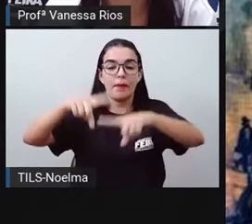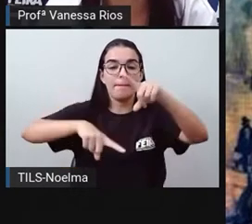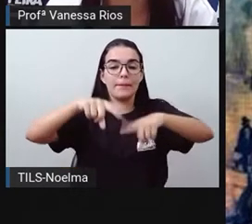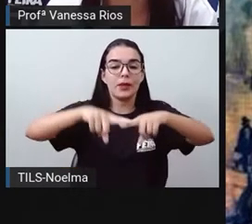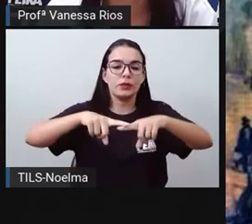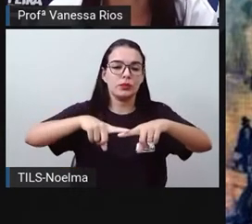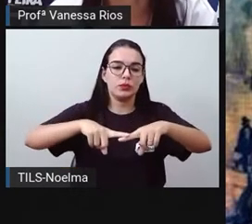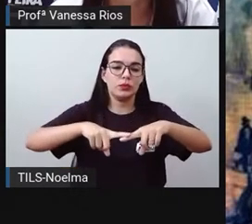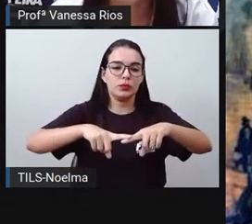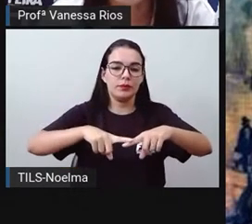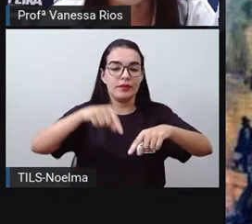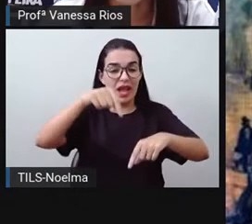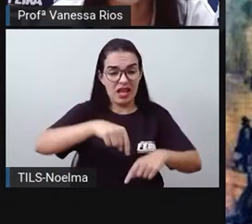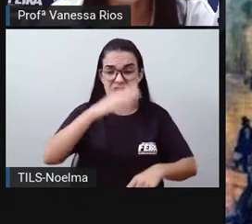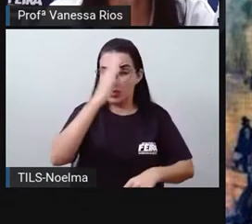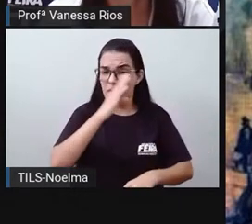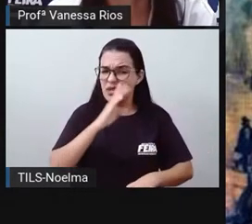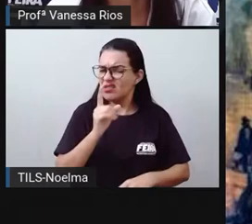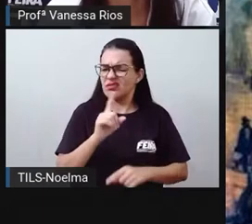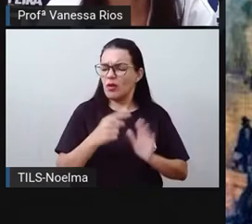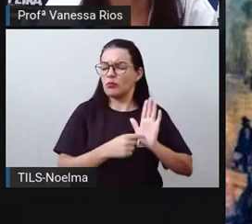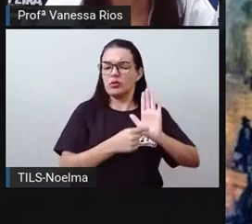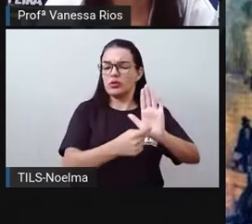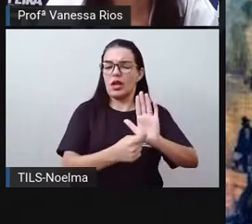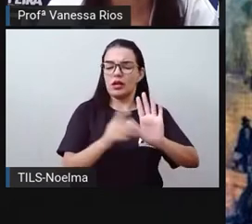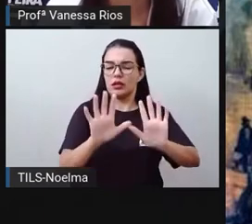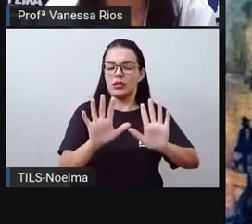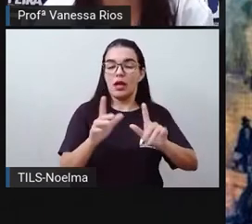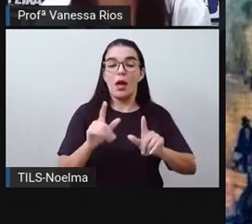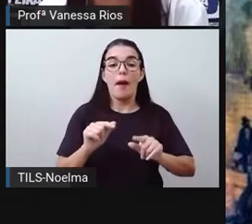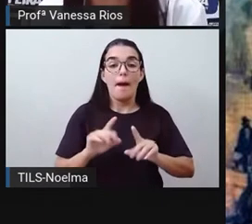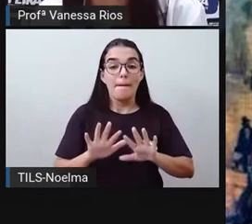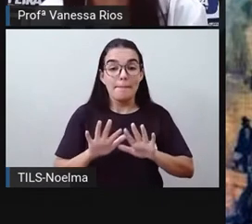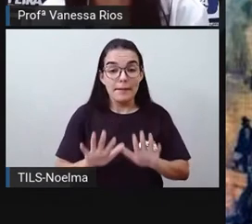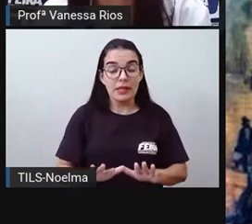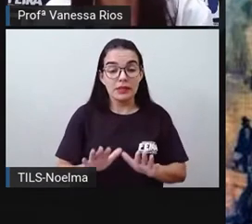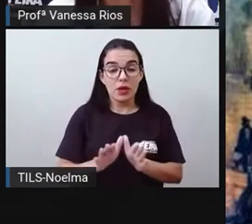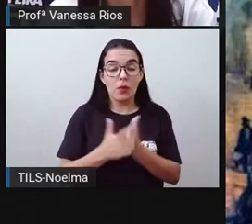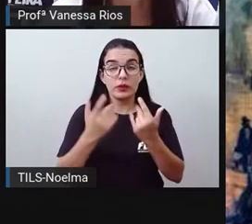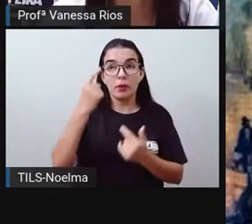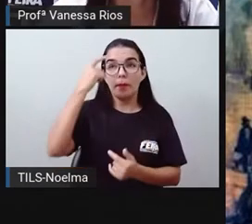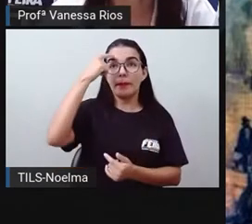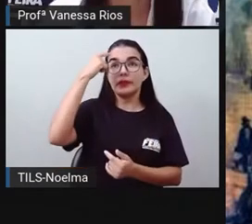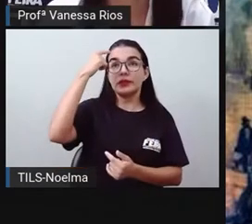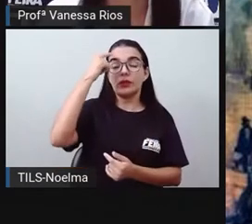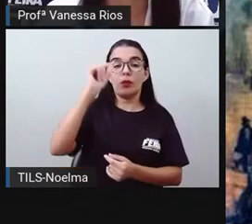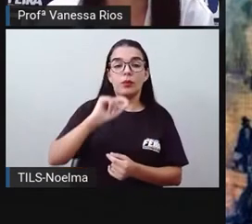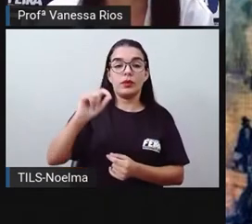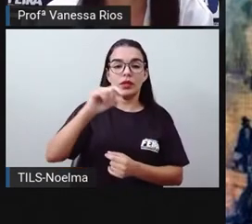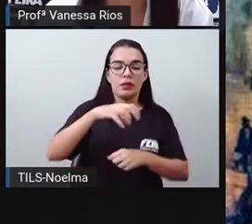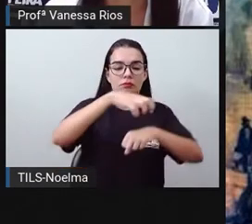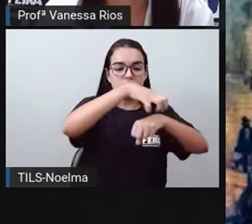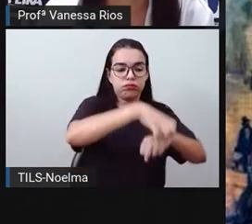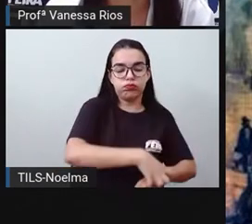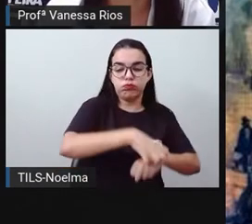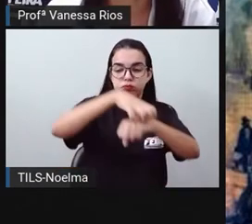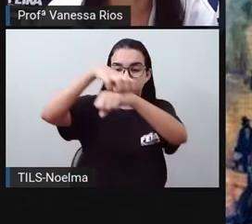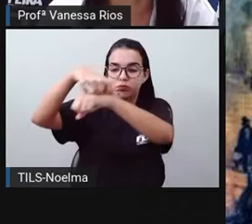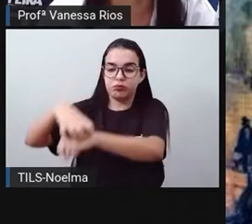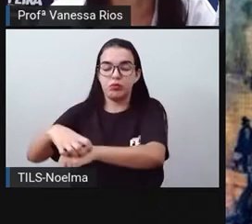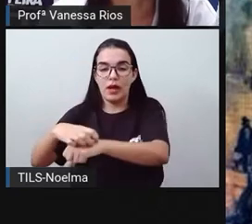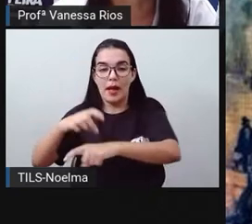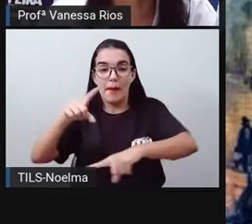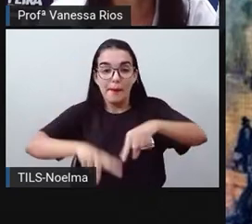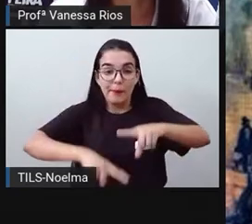destaca no nosso país, mas quando se pensou em transportar aí as produções